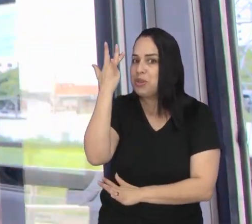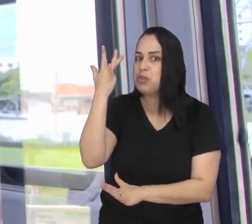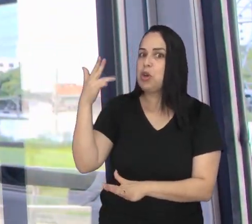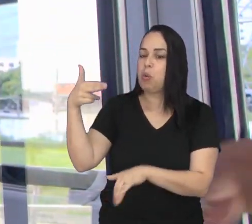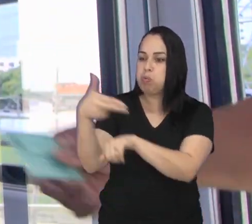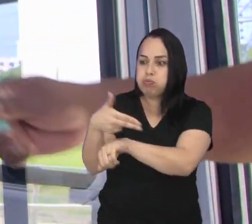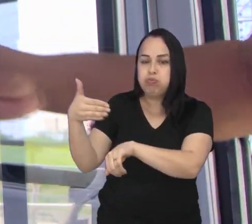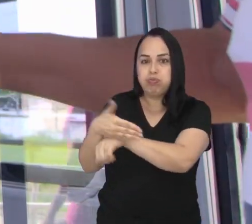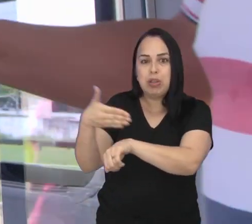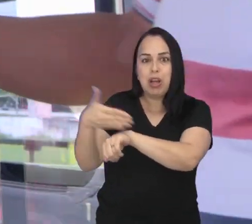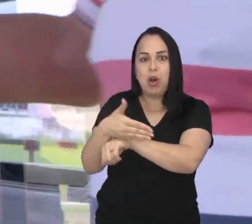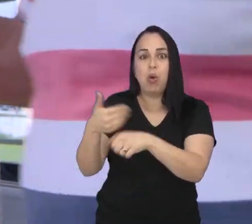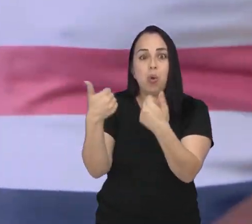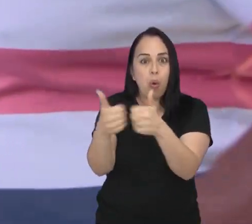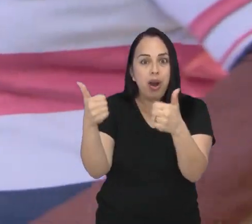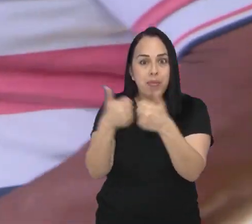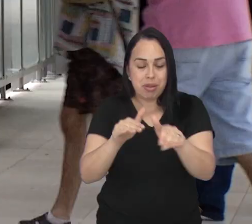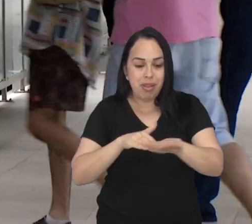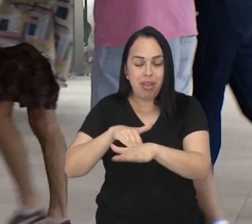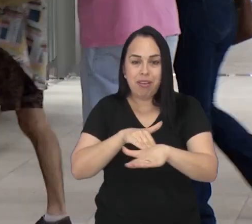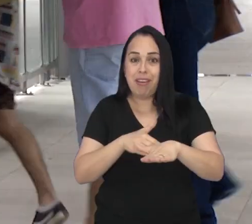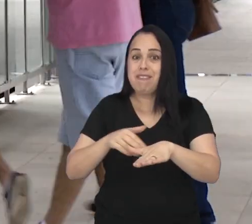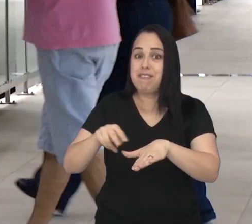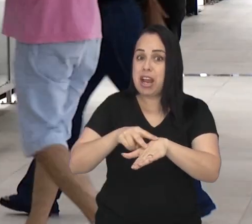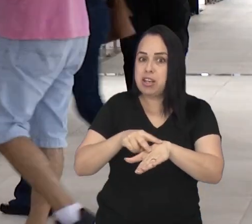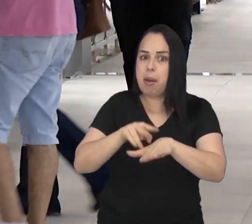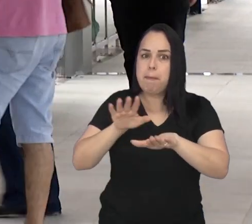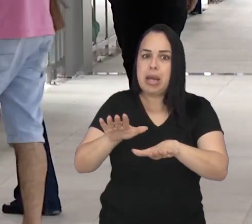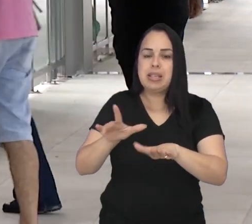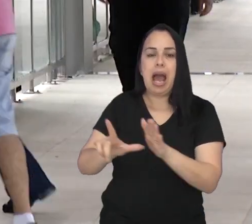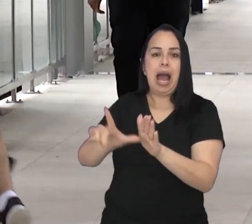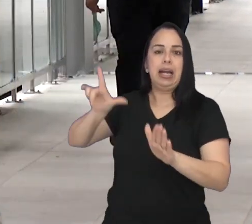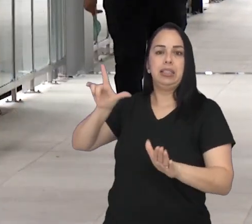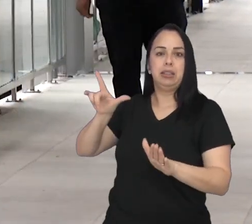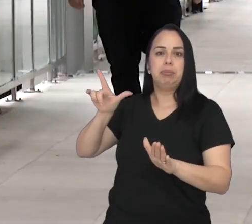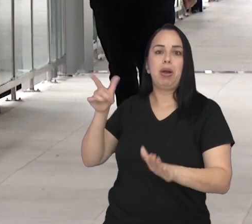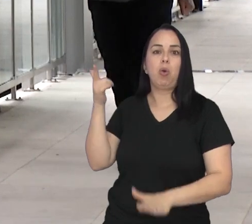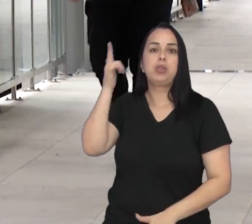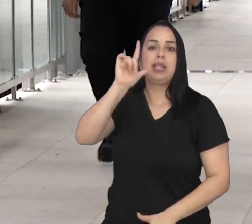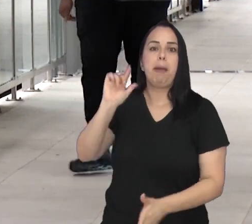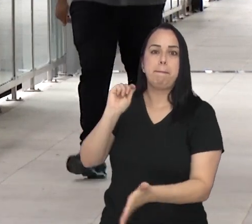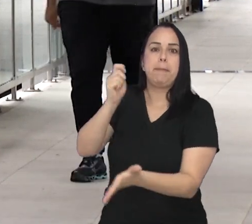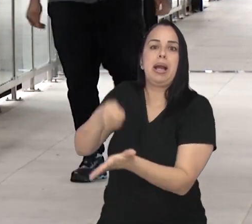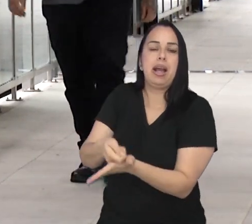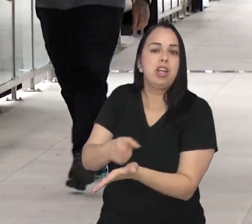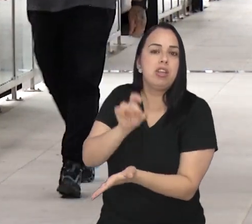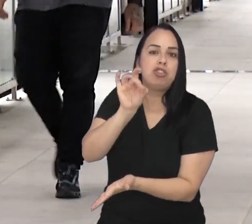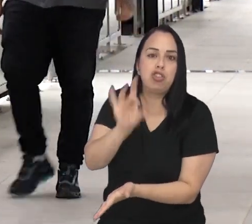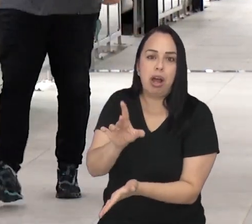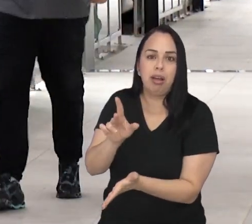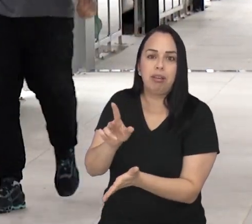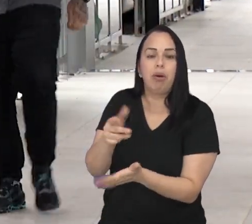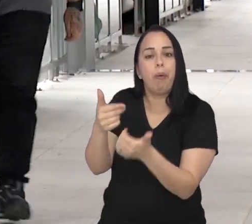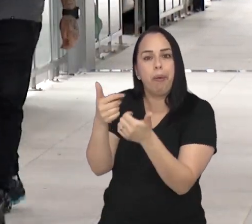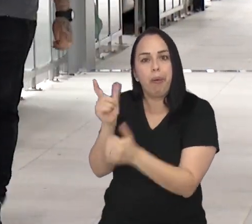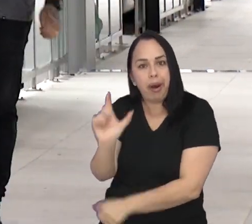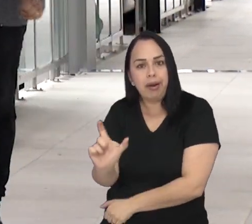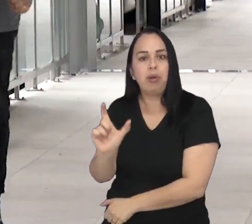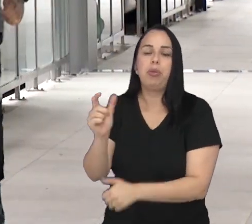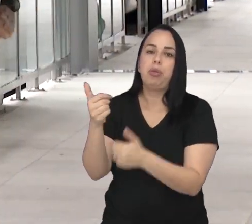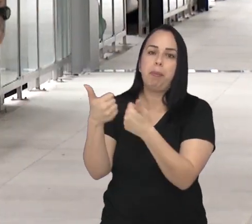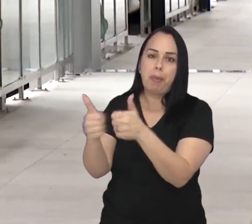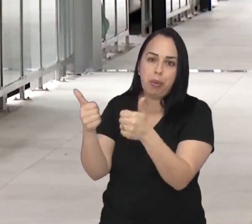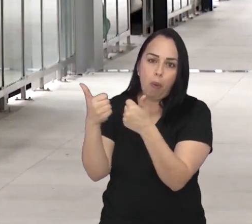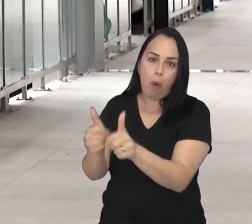todos os dias nas estações da linha verde. Até então, para conseguir uma corrida, a opção era uma só, ter o bilhete de